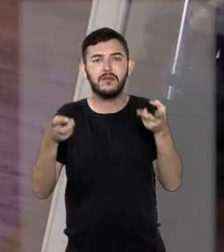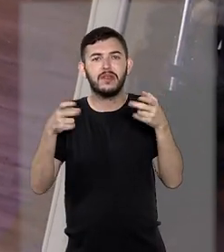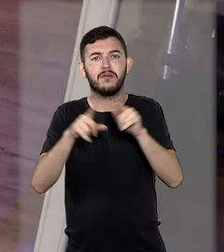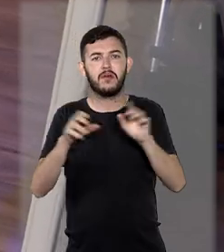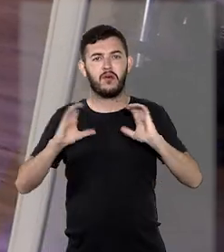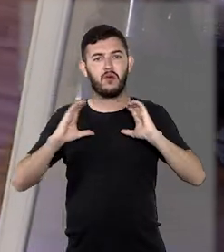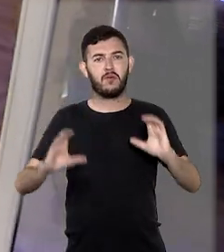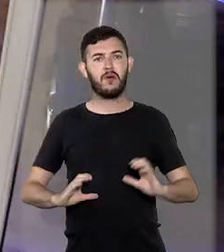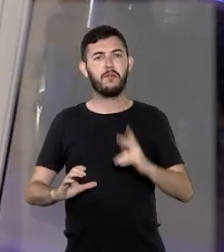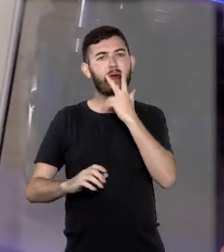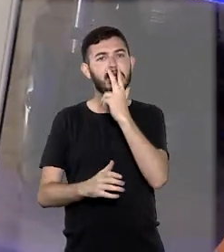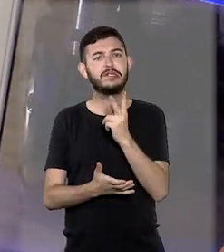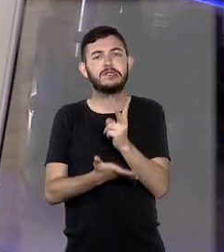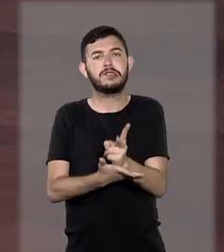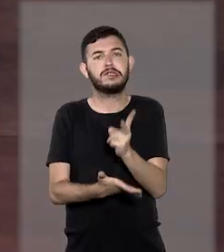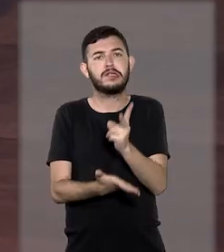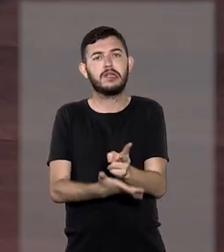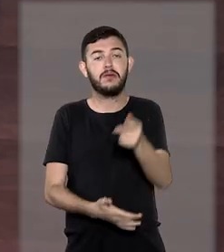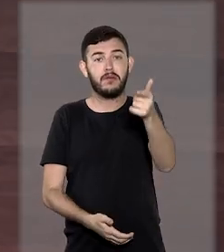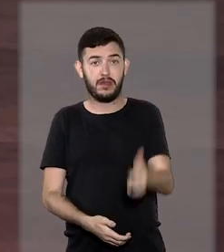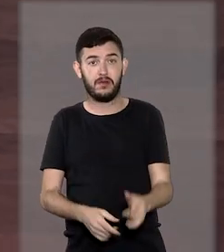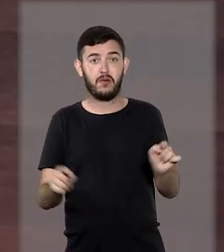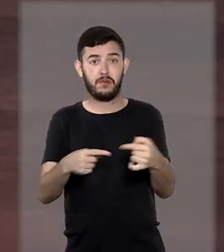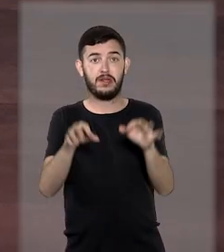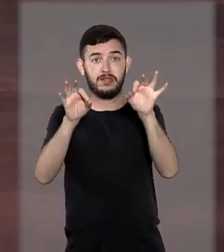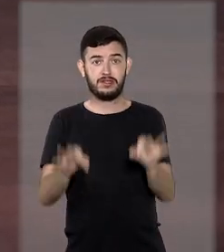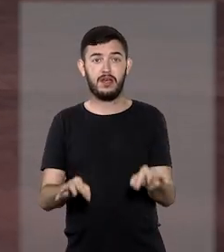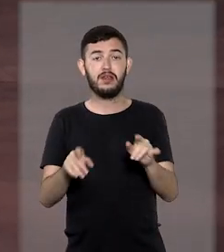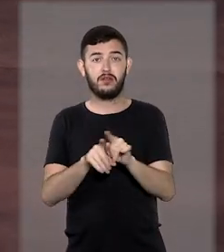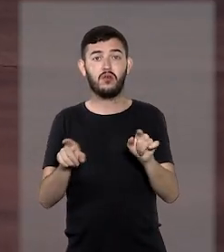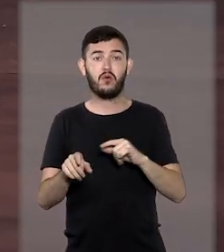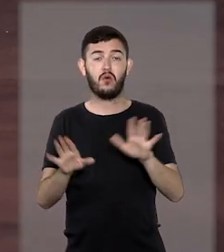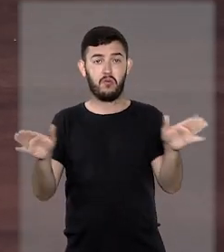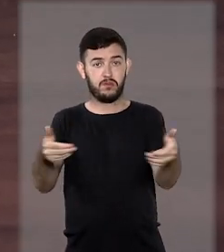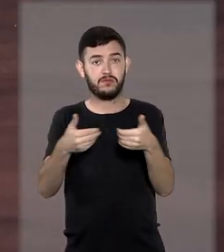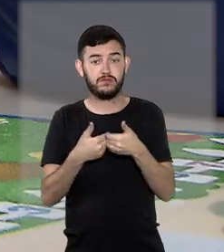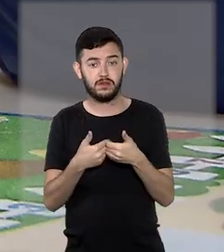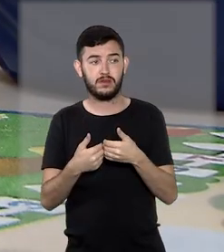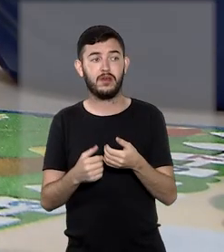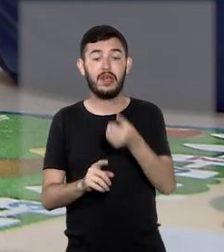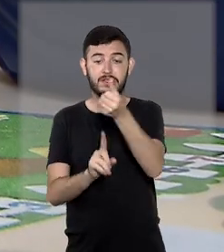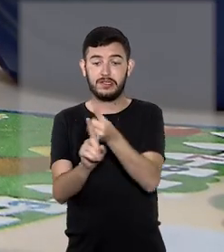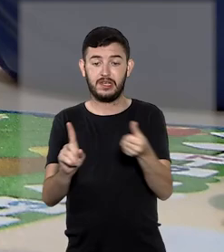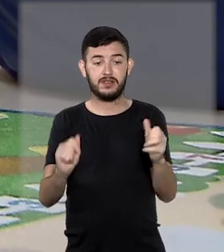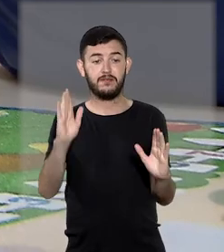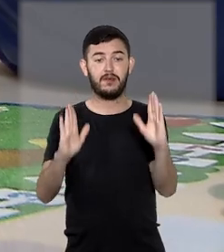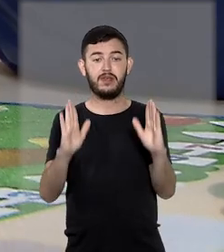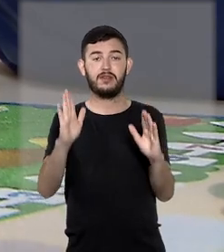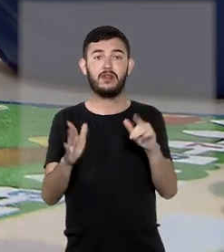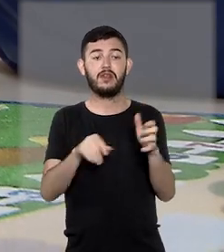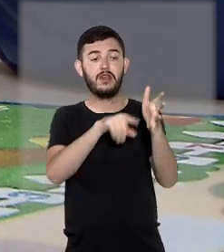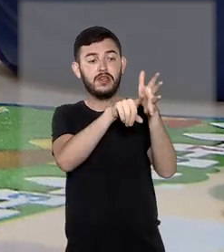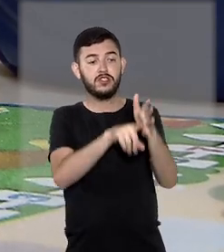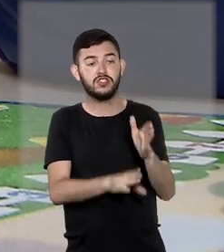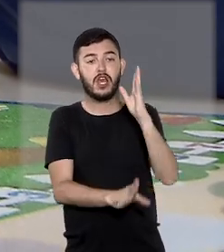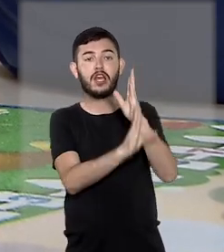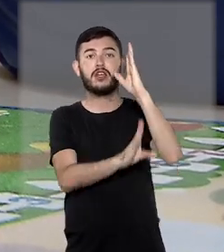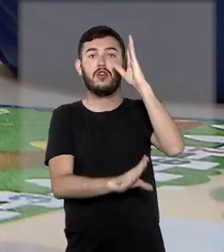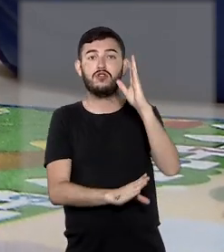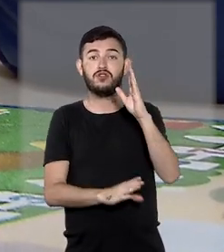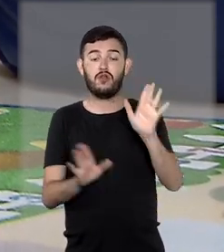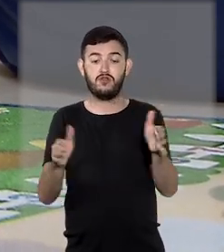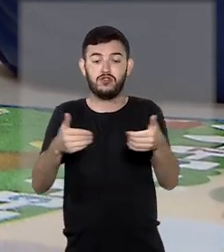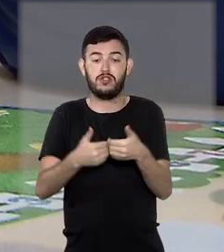identificar comportamentos repetitivos característicos do espectro autista. Tem seis meses que ele recebeu o diagnóstico de